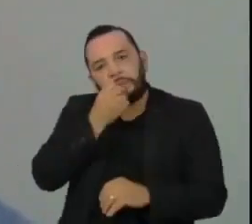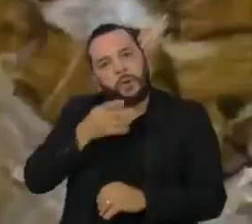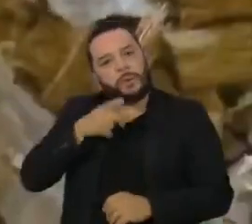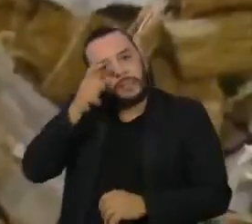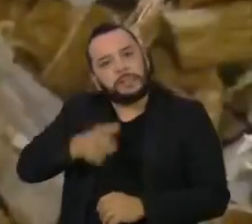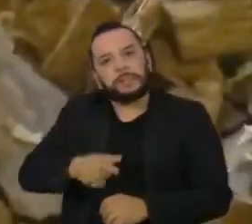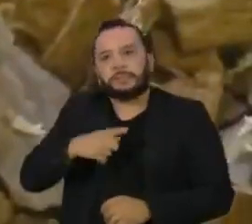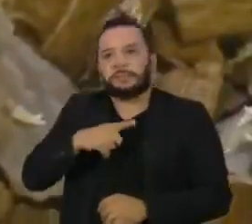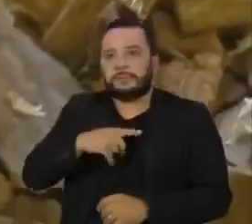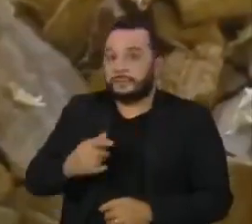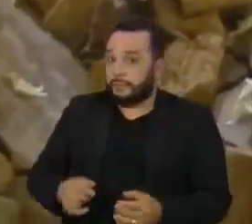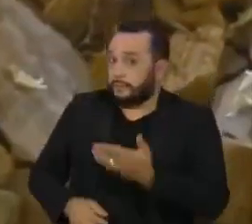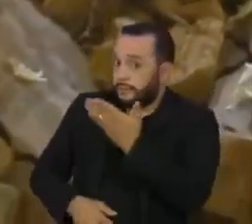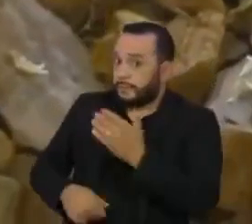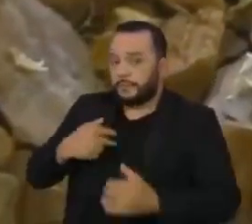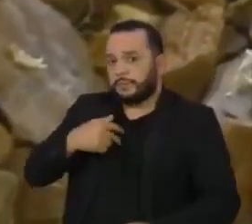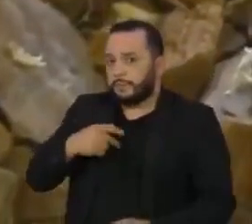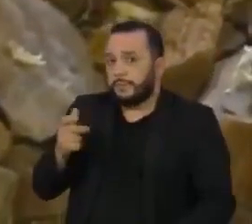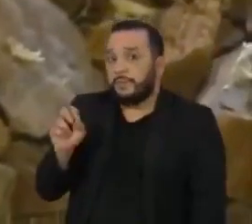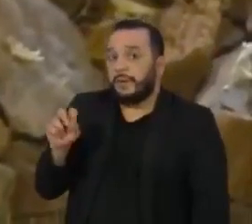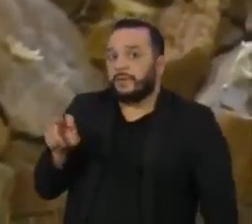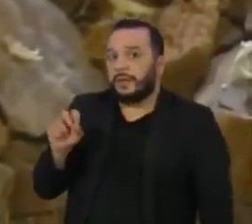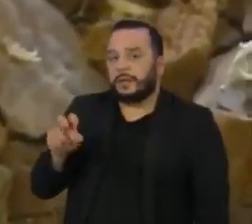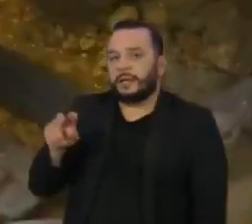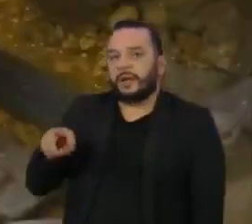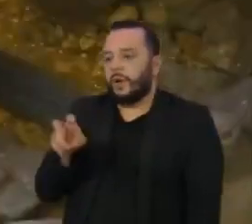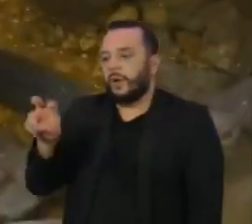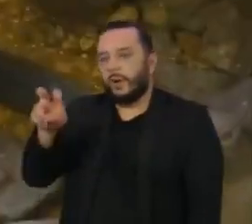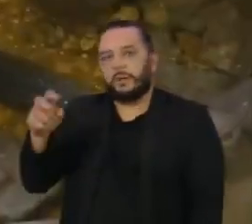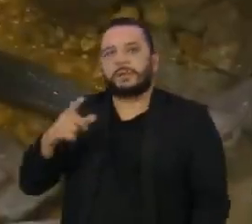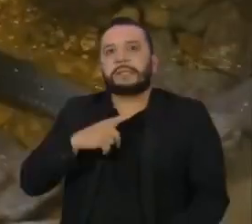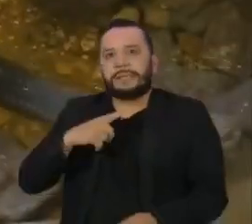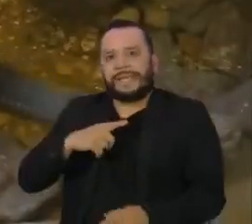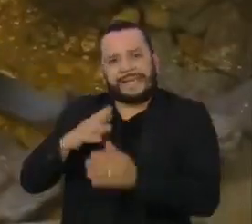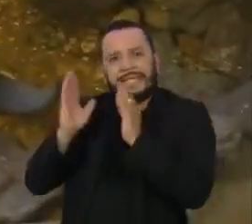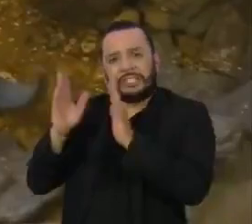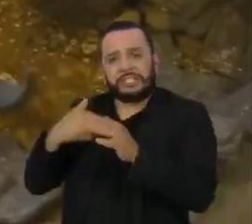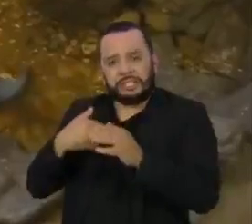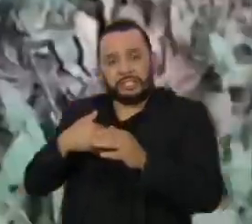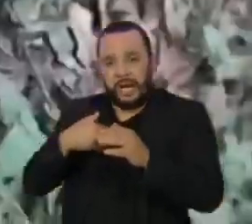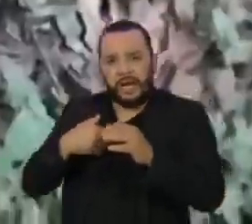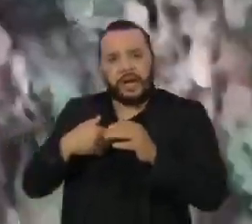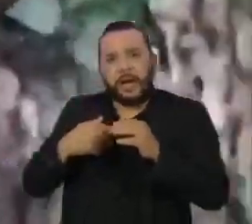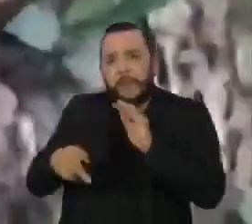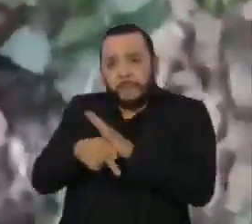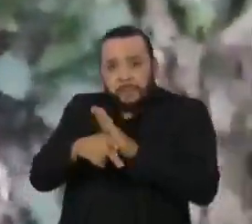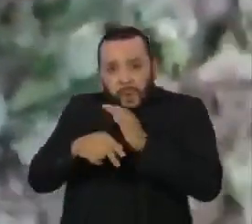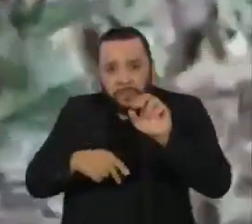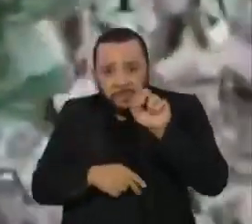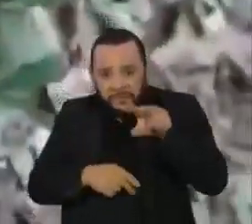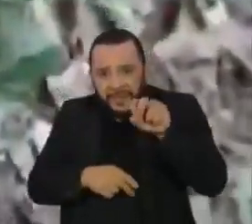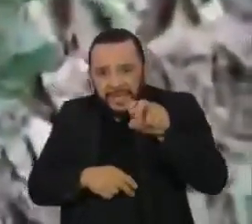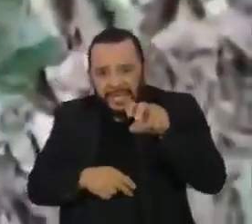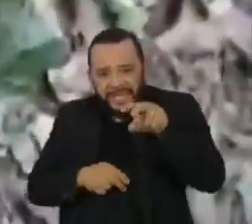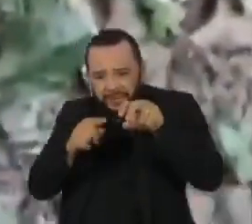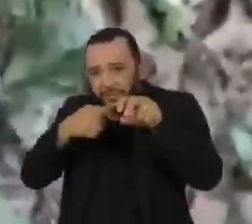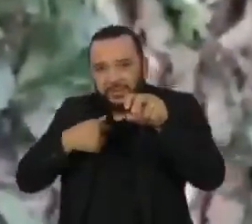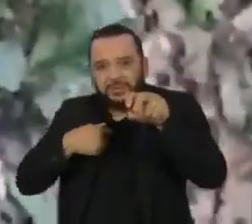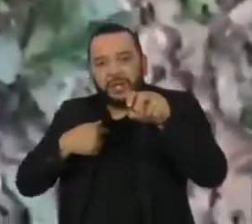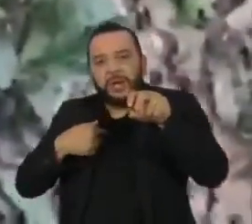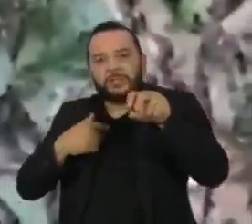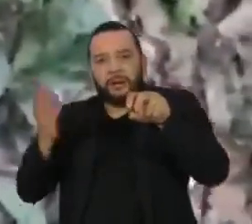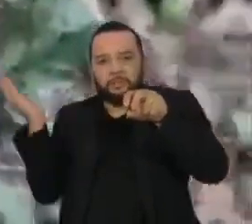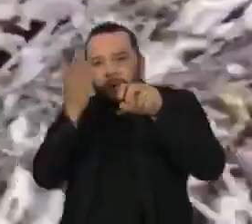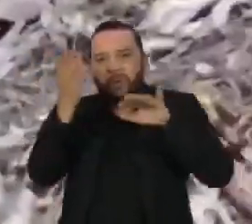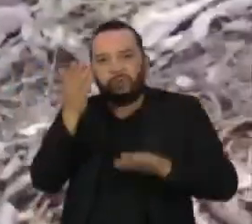antiviral. O peptídeo do veneno da cobra inibe uma enzima do SARS-CoV-2, que é encontrada em todas as variantes descobertas até